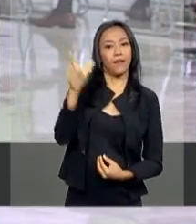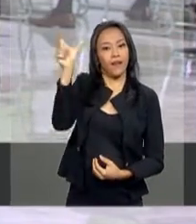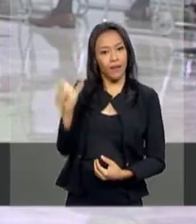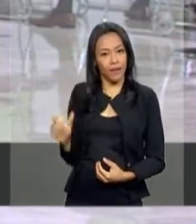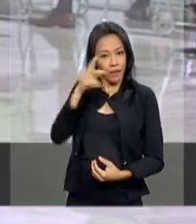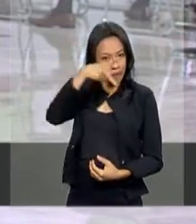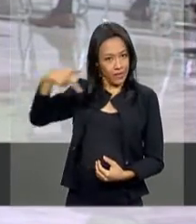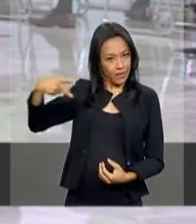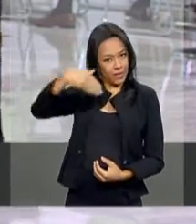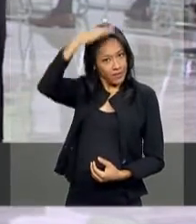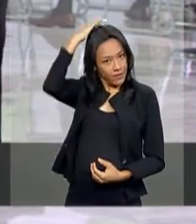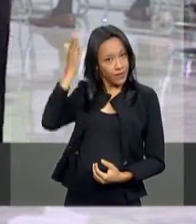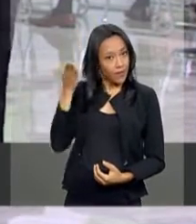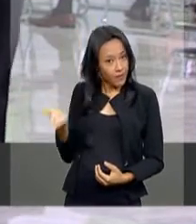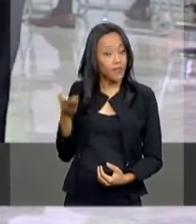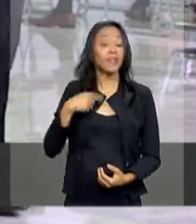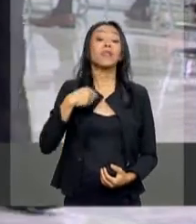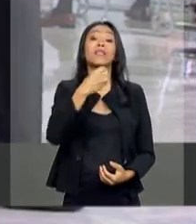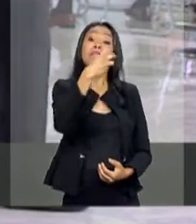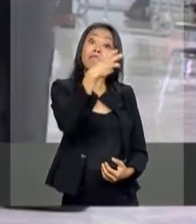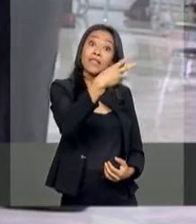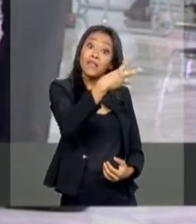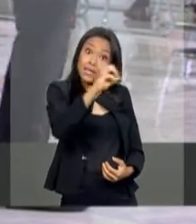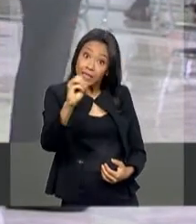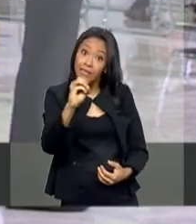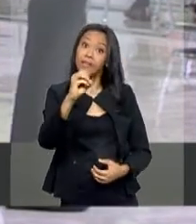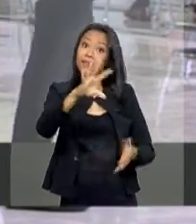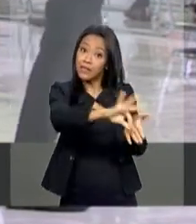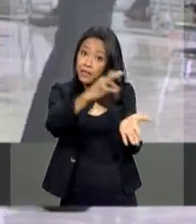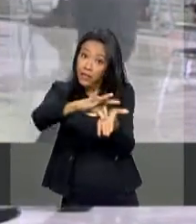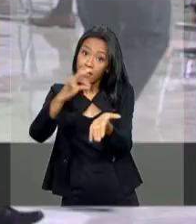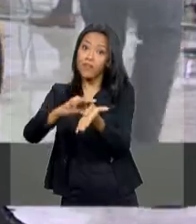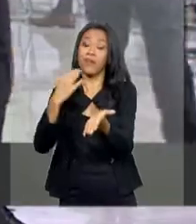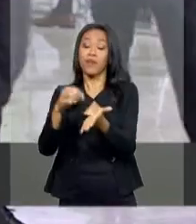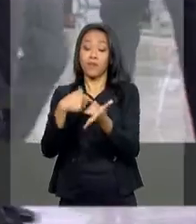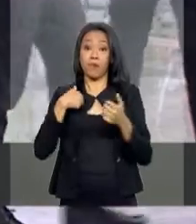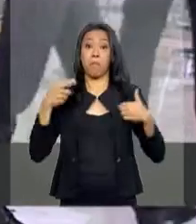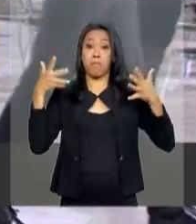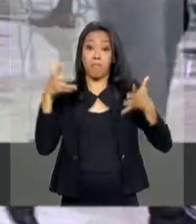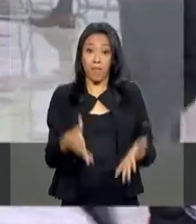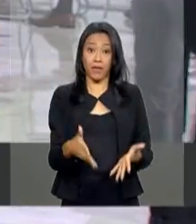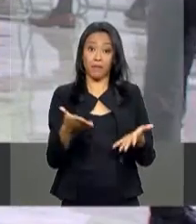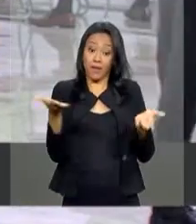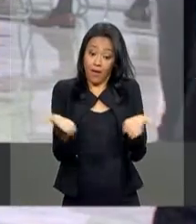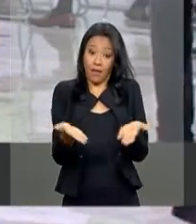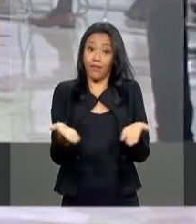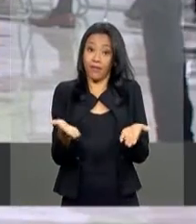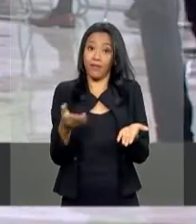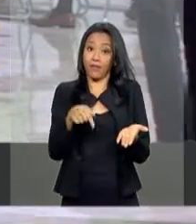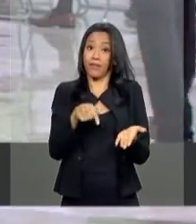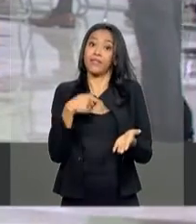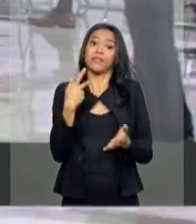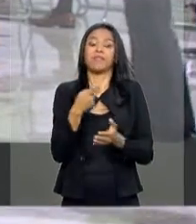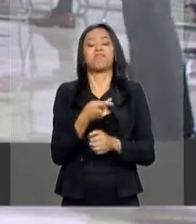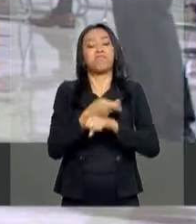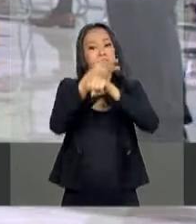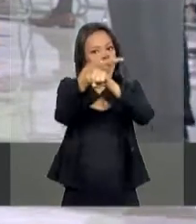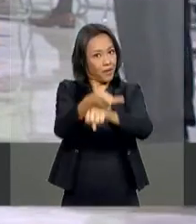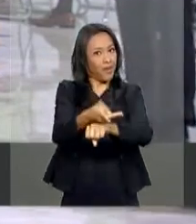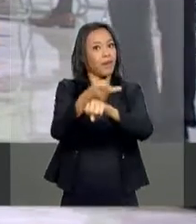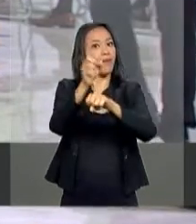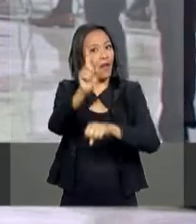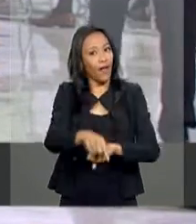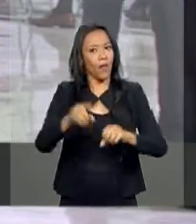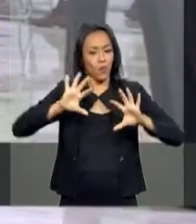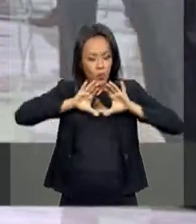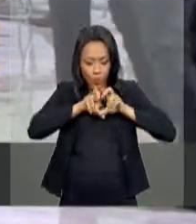300 iniciativas se inscreveram para concorrer a esta primeira edição do Prêmio Viva Voluntário. Um comitê de avaliação